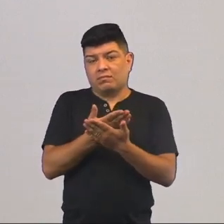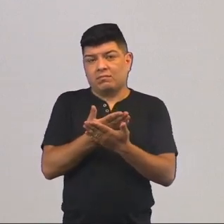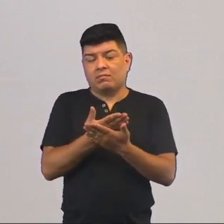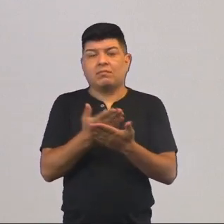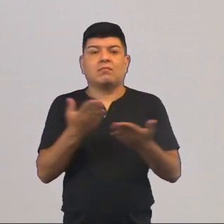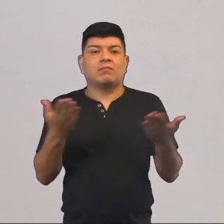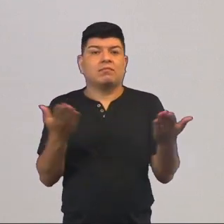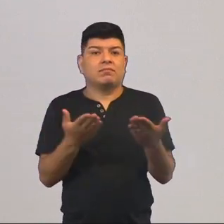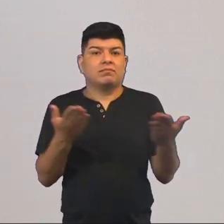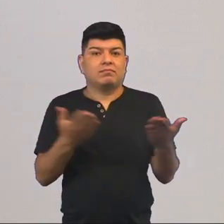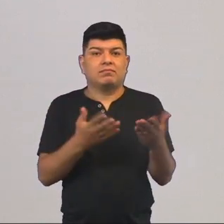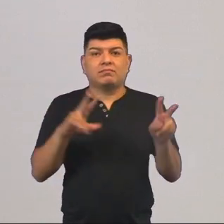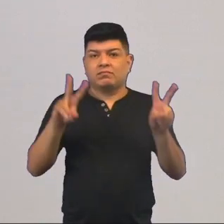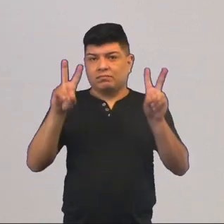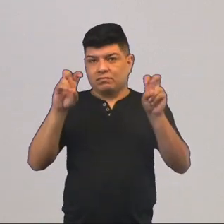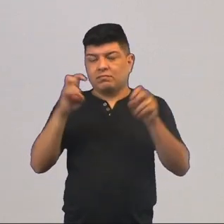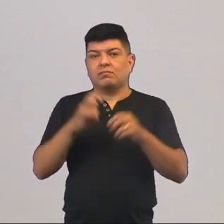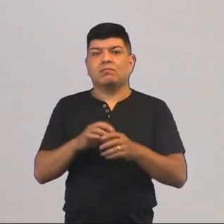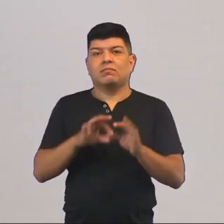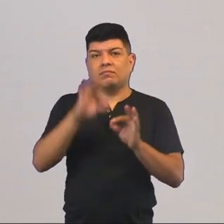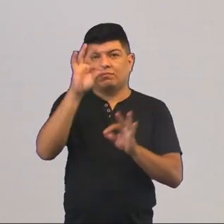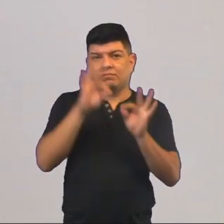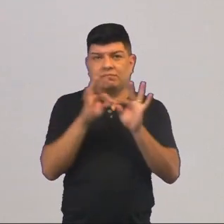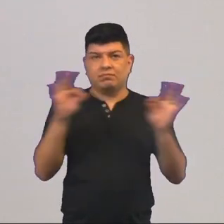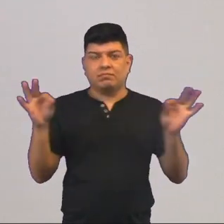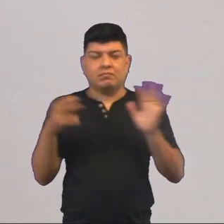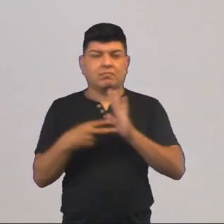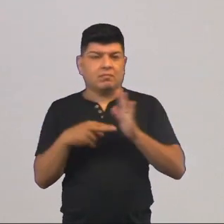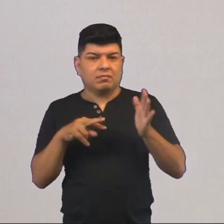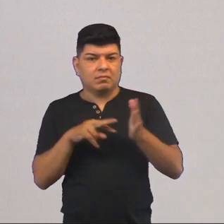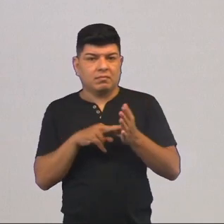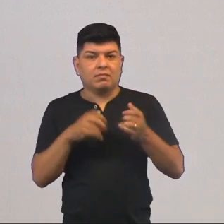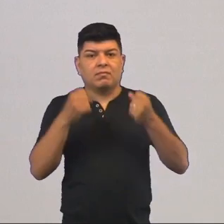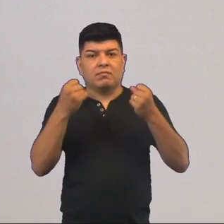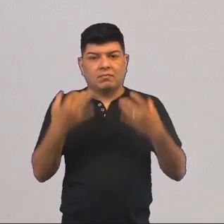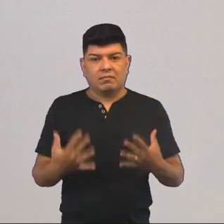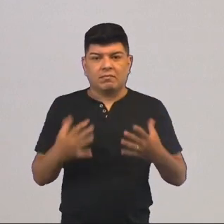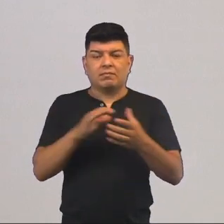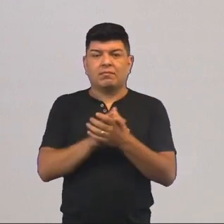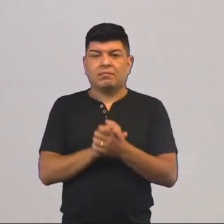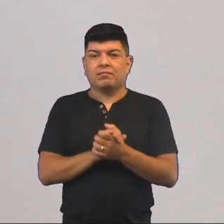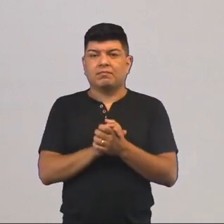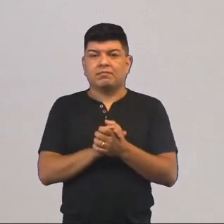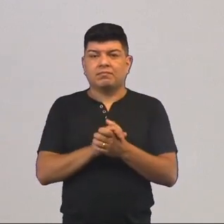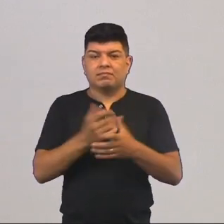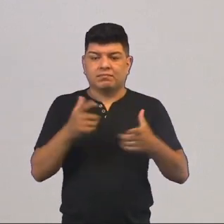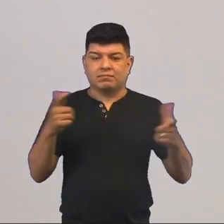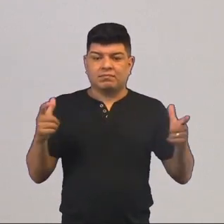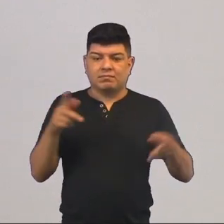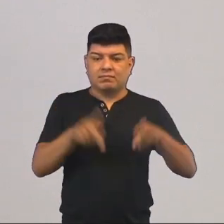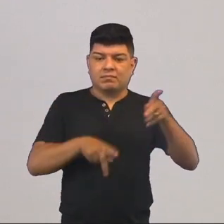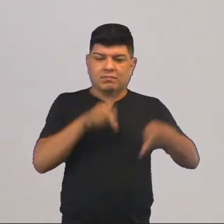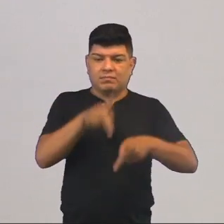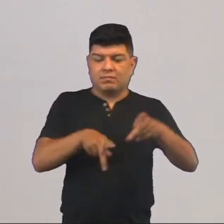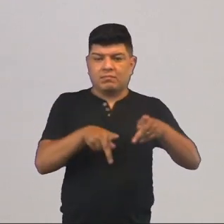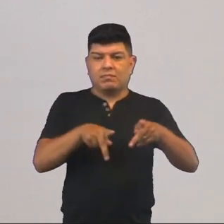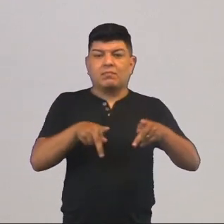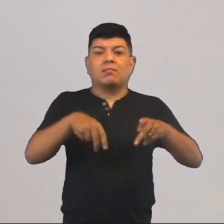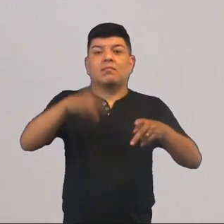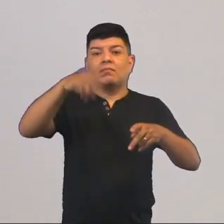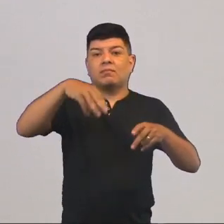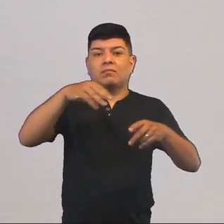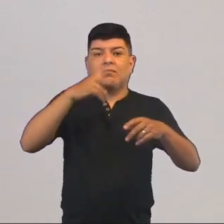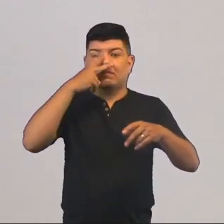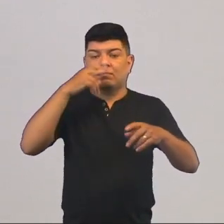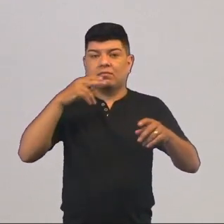comentar um pouco sobre as teorias demográficas. O que essas teorias falam sobre a questão do crescimento populacional e quem